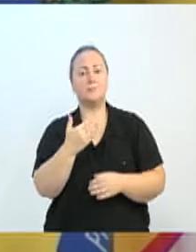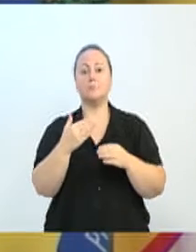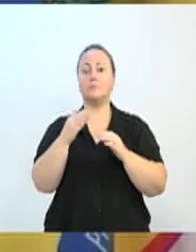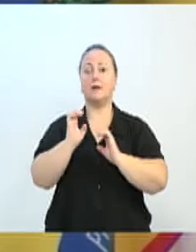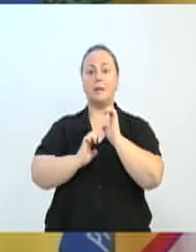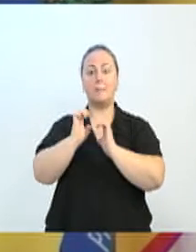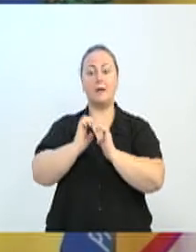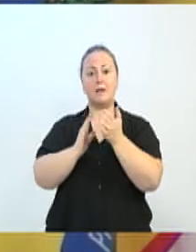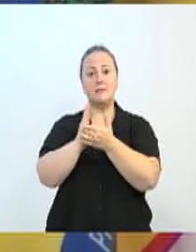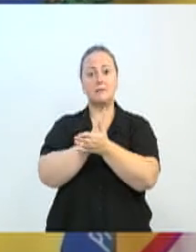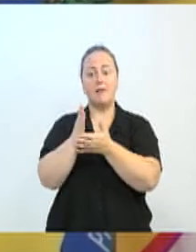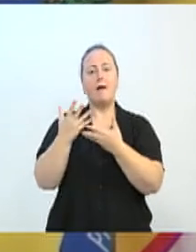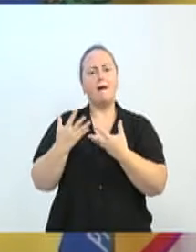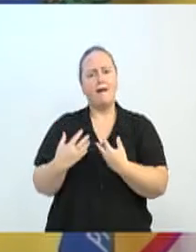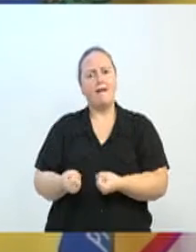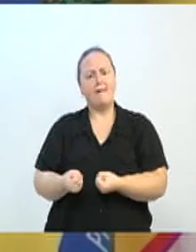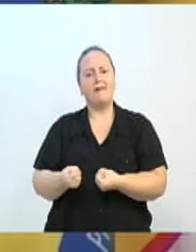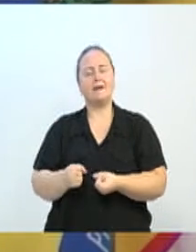importante dessas empresas.